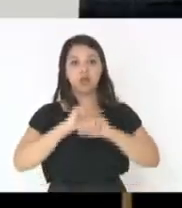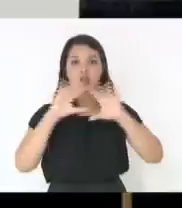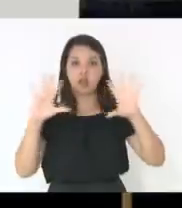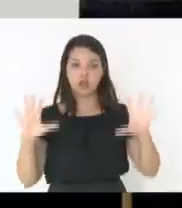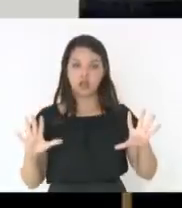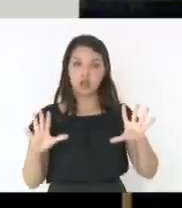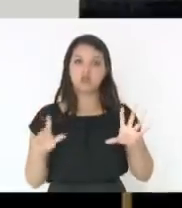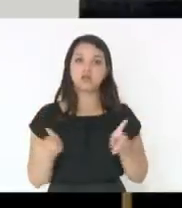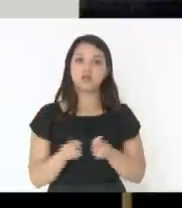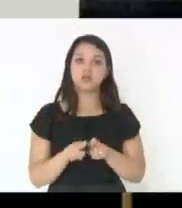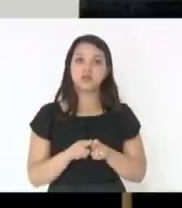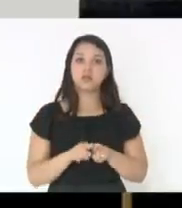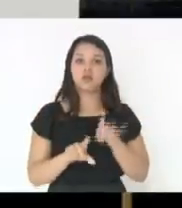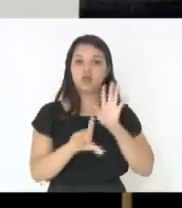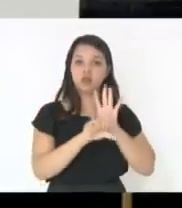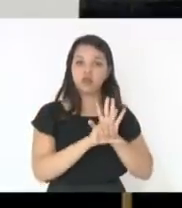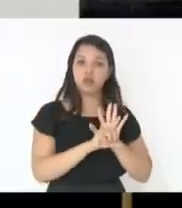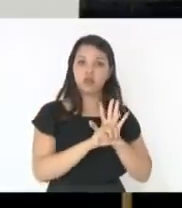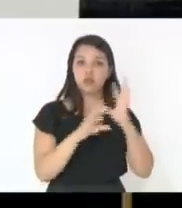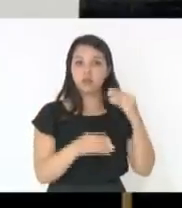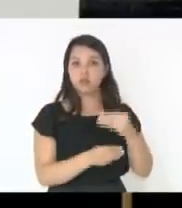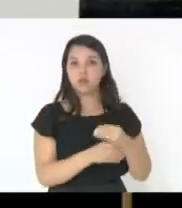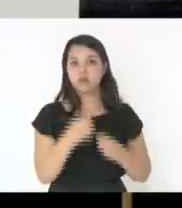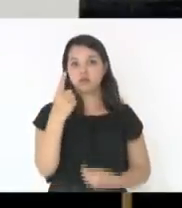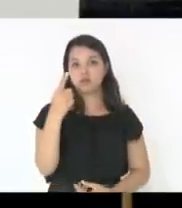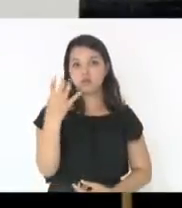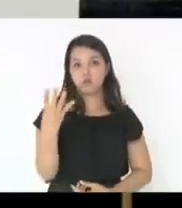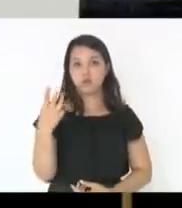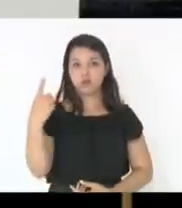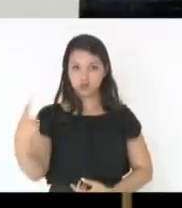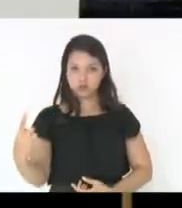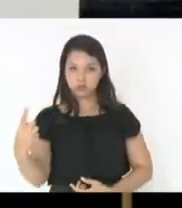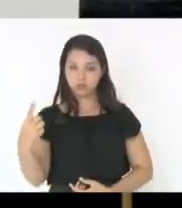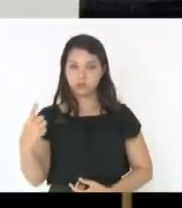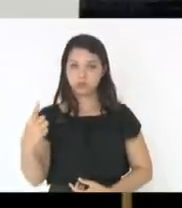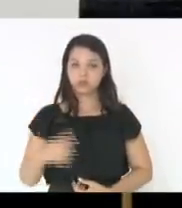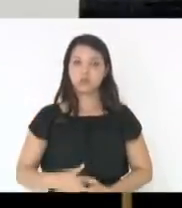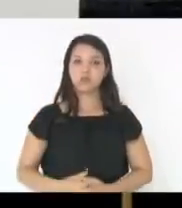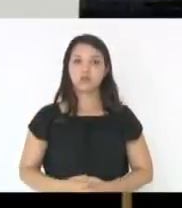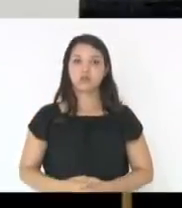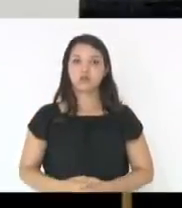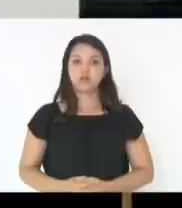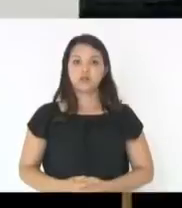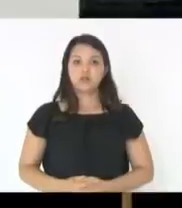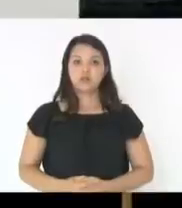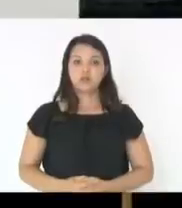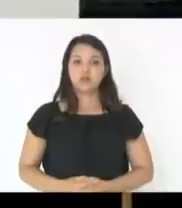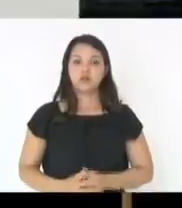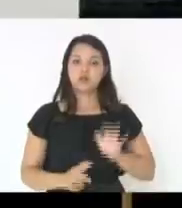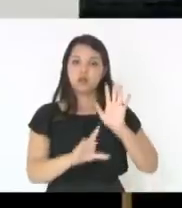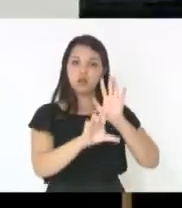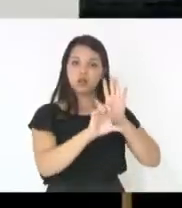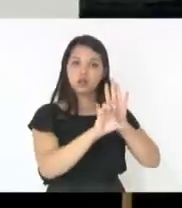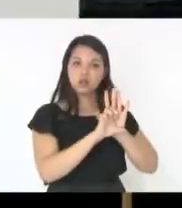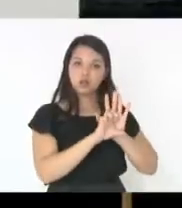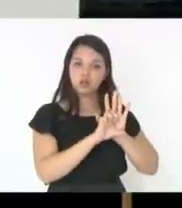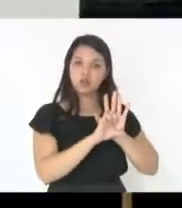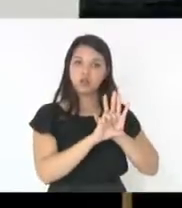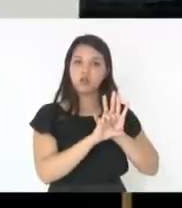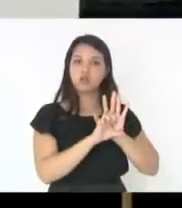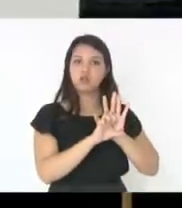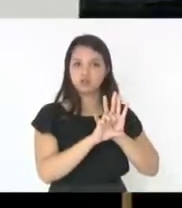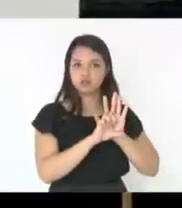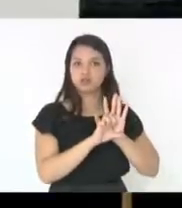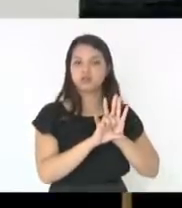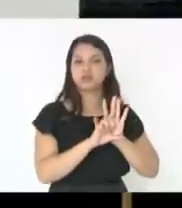a Lei Complementar 141, que é a lei que o necessário, a lei que disciplina esse assunto no